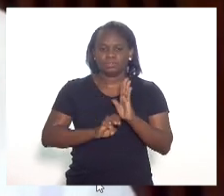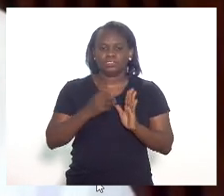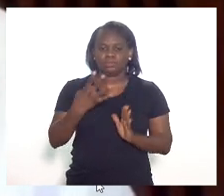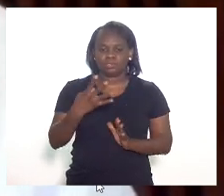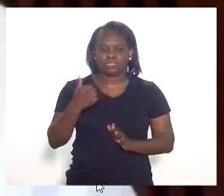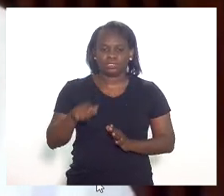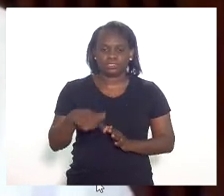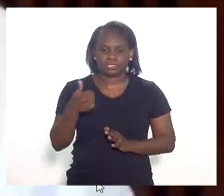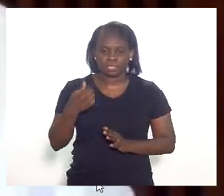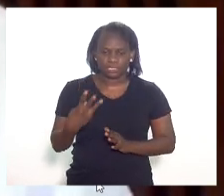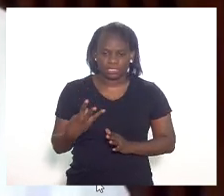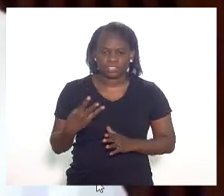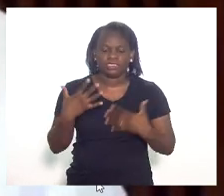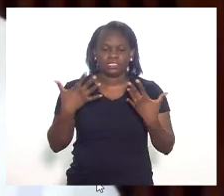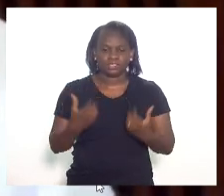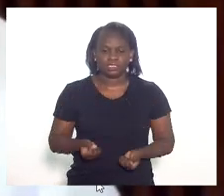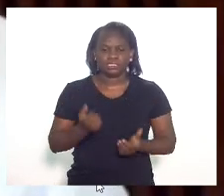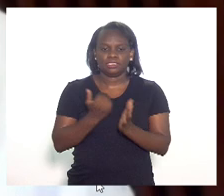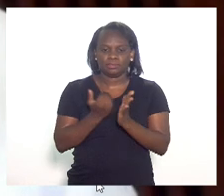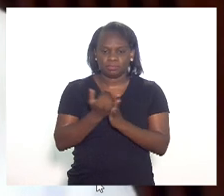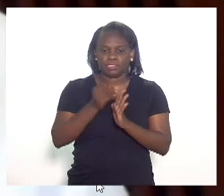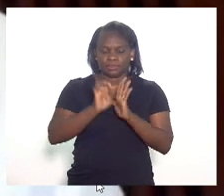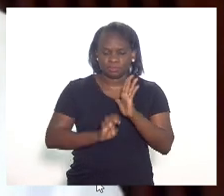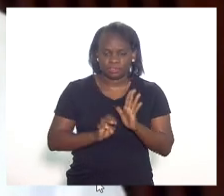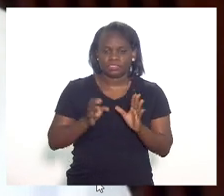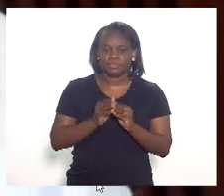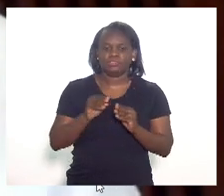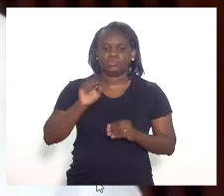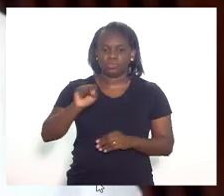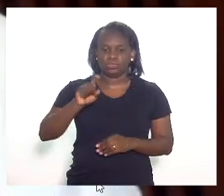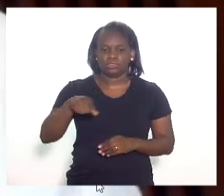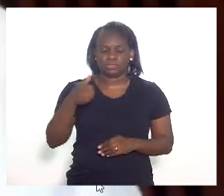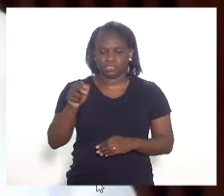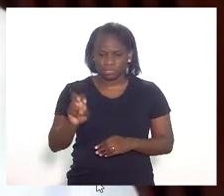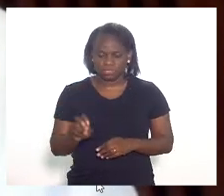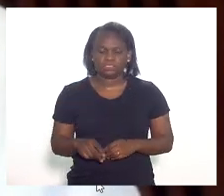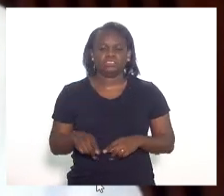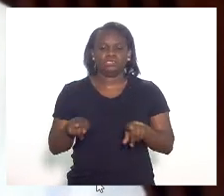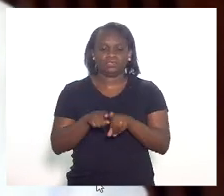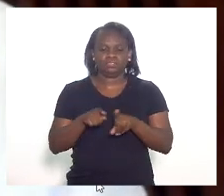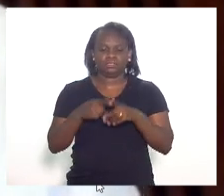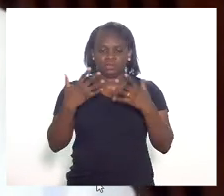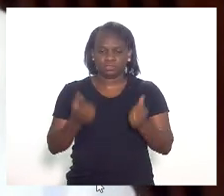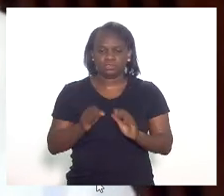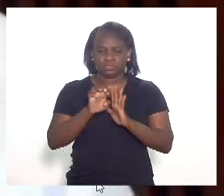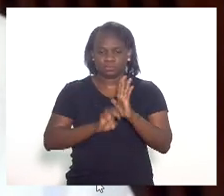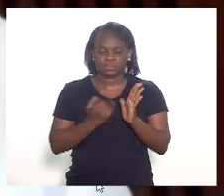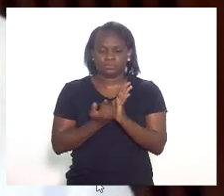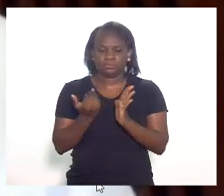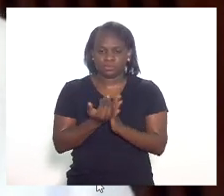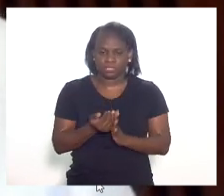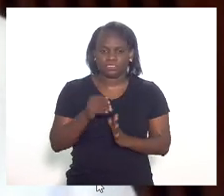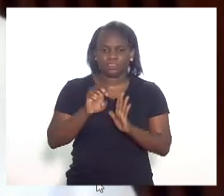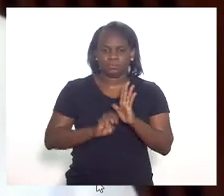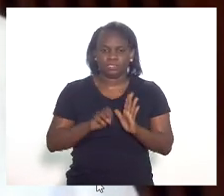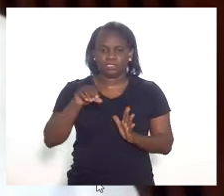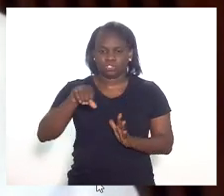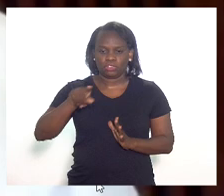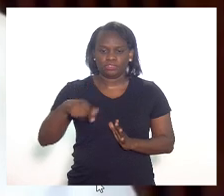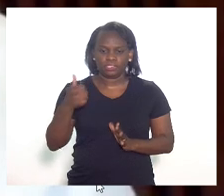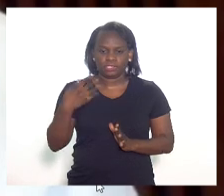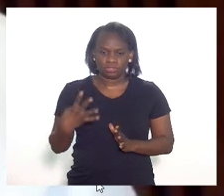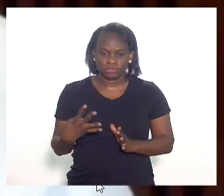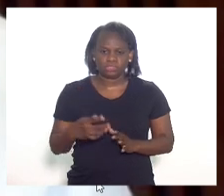e 13, favorável com subemenda aglutinativa às emendas 8 e 15, favorável com subemenda aglutinativa às emendas 9 e